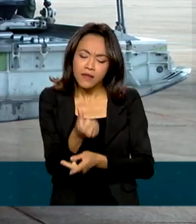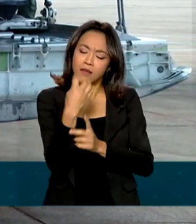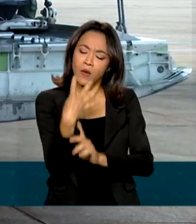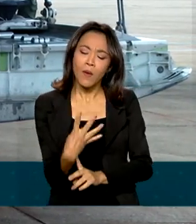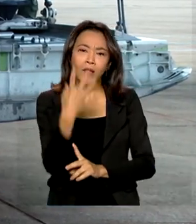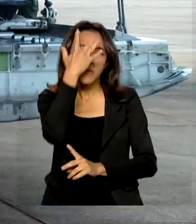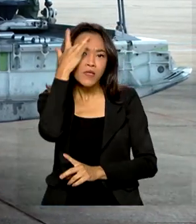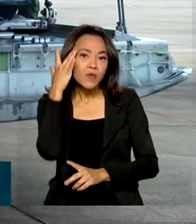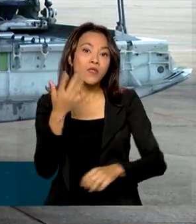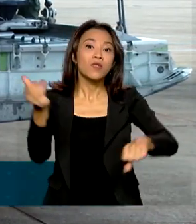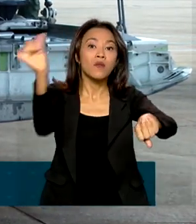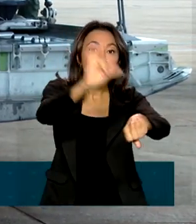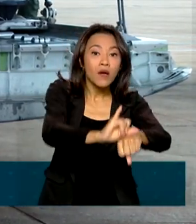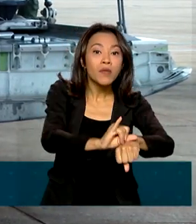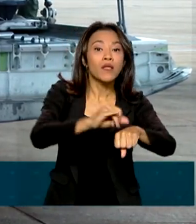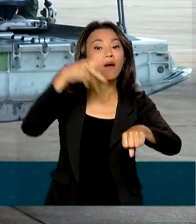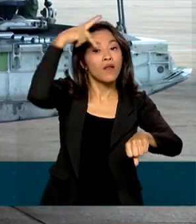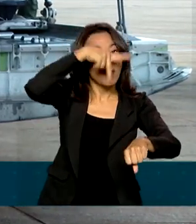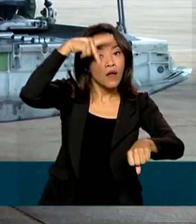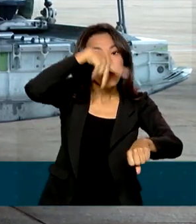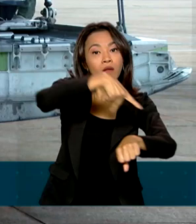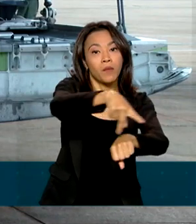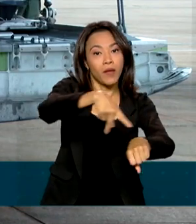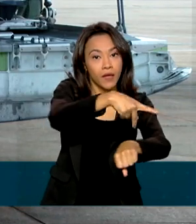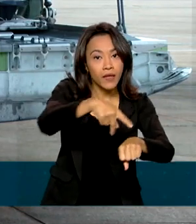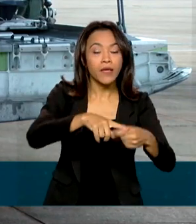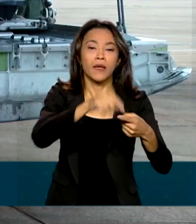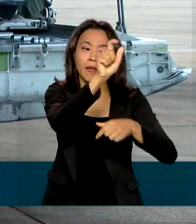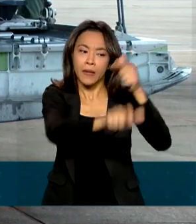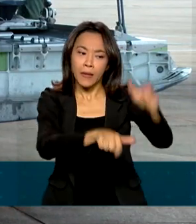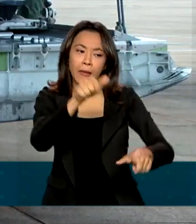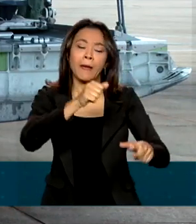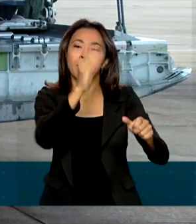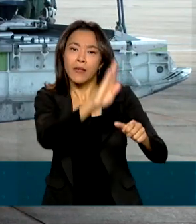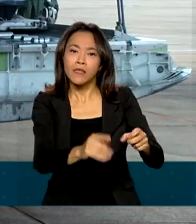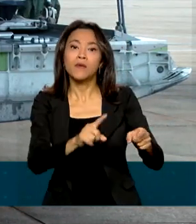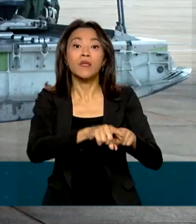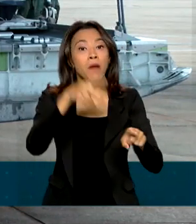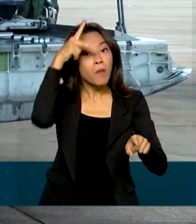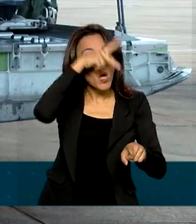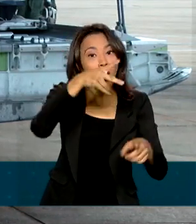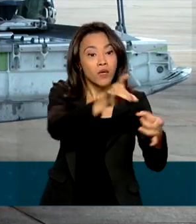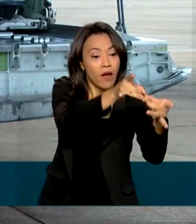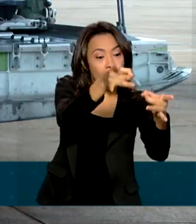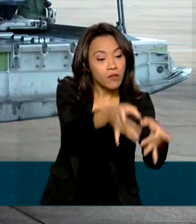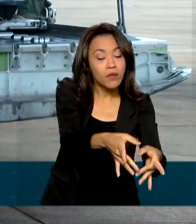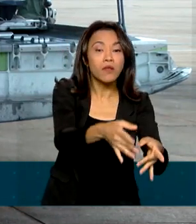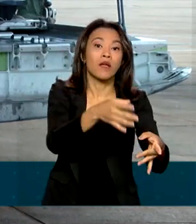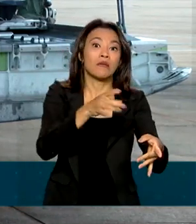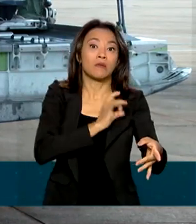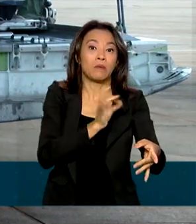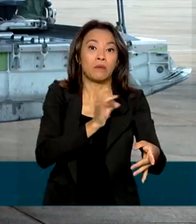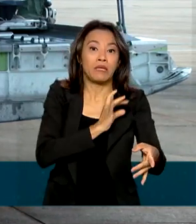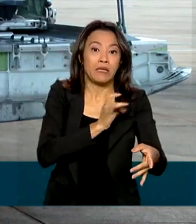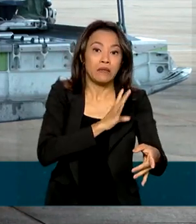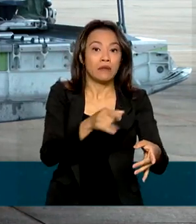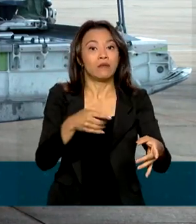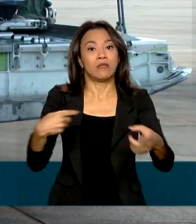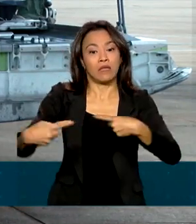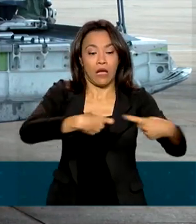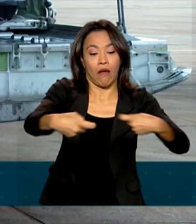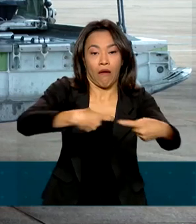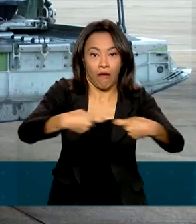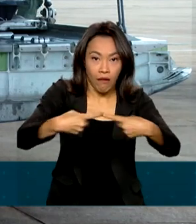estão em Varsóvia, na Polônia. São brasileiros, ucranianos e um polonês que deixaram a Ucrânia temendo os conflitos com a Rússia.